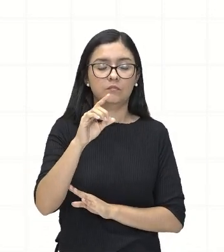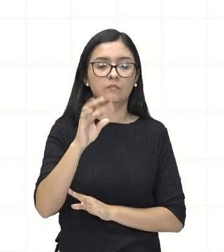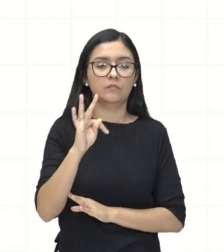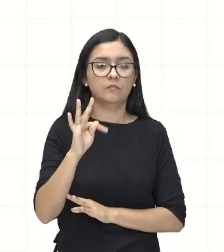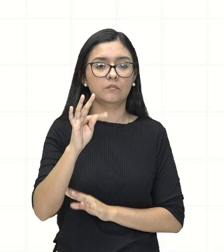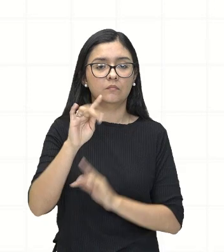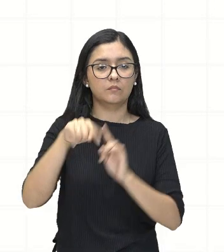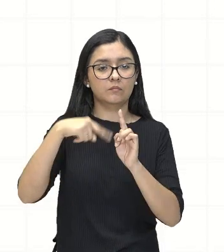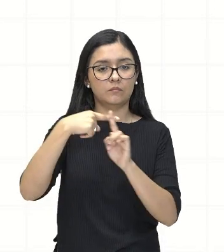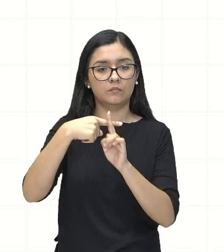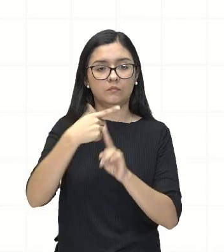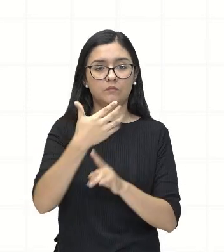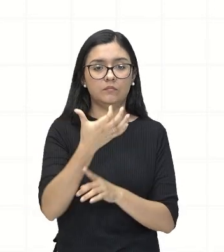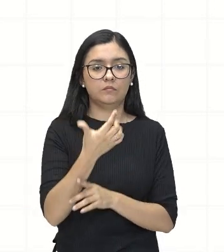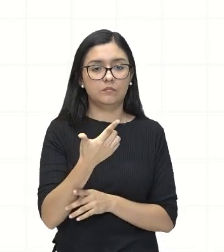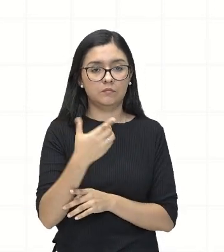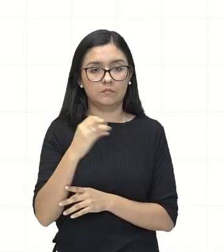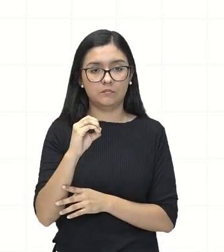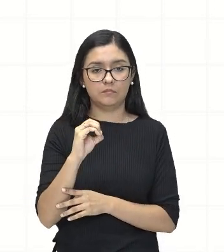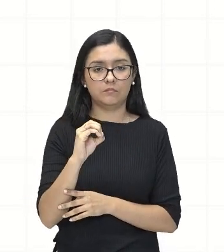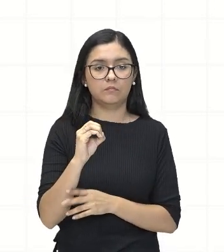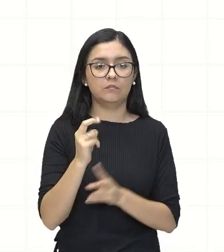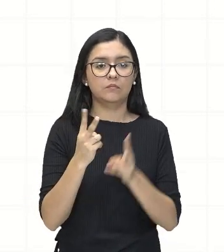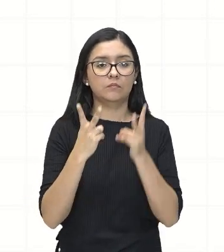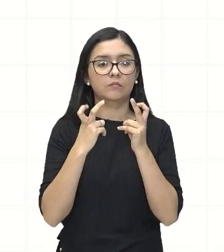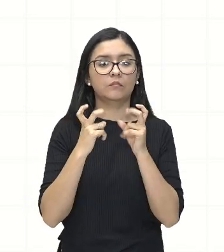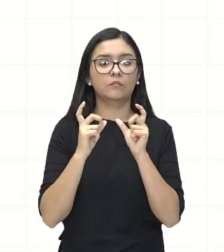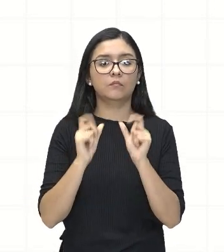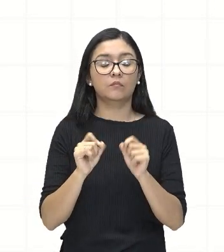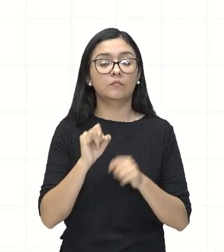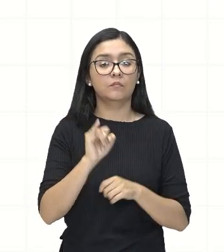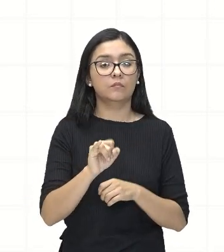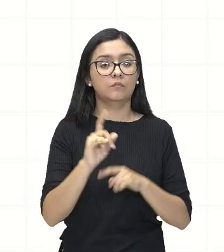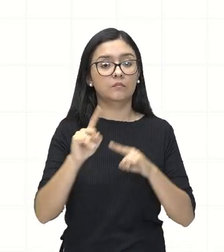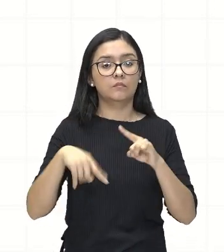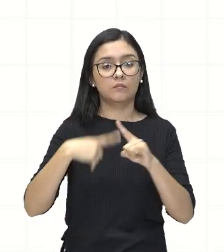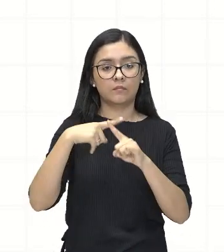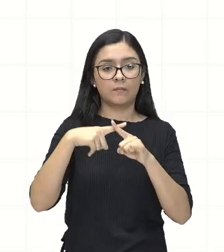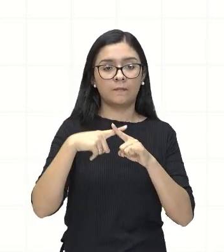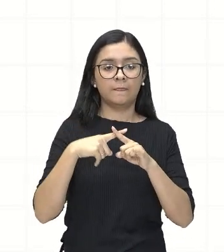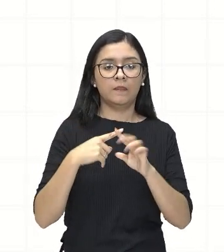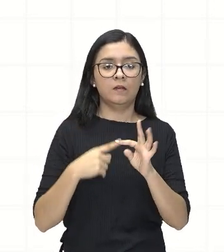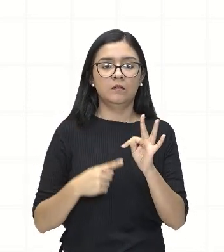20. Vejam aqui, ó, quando nós multiplicamos T